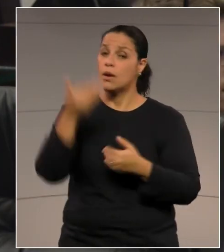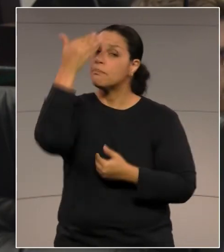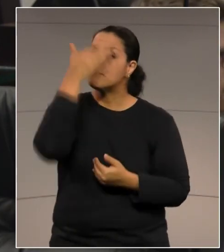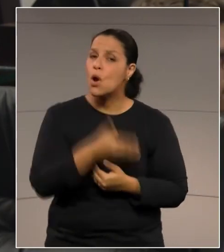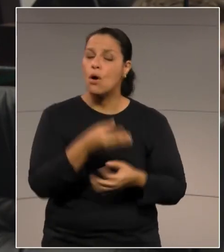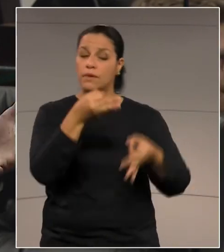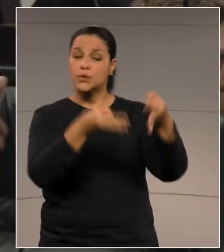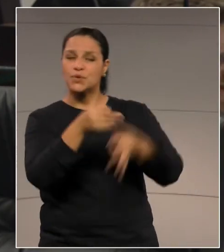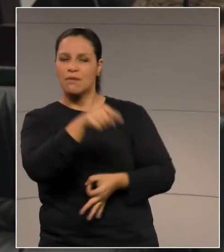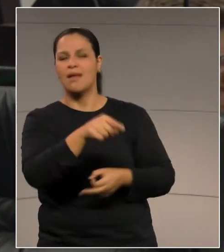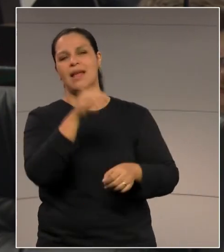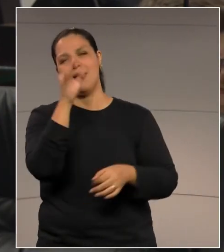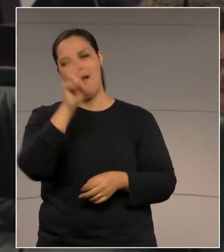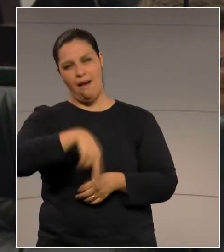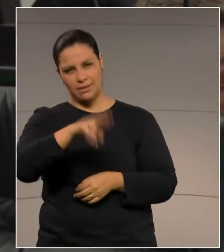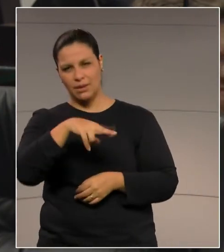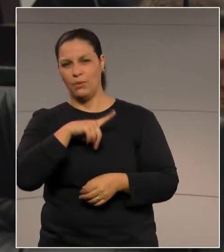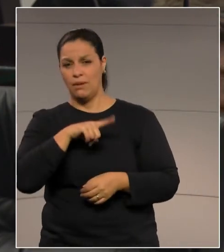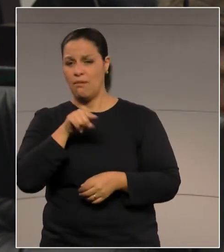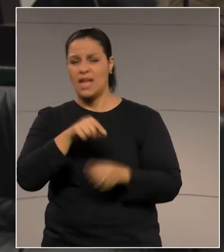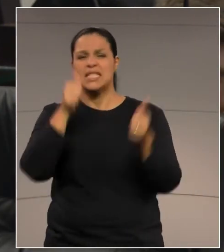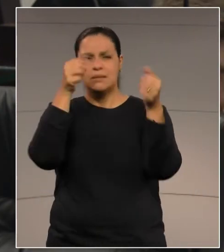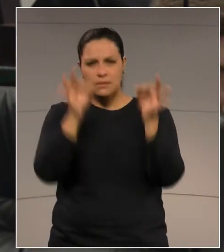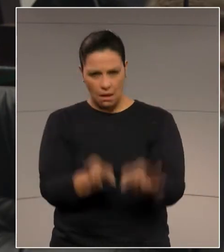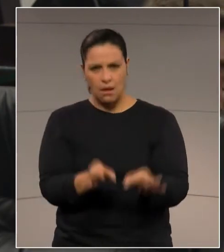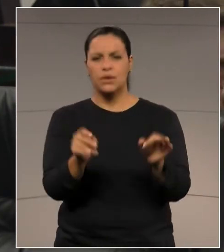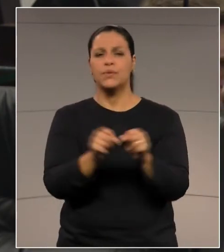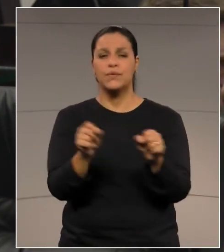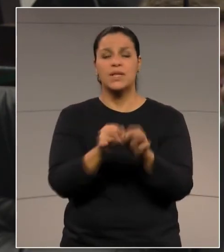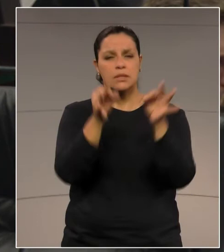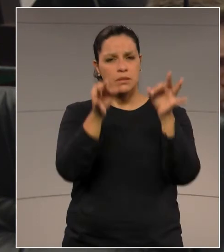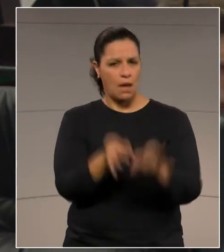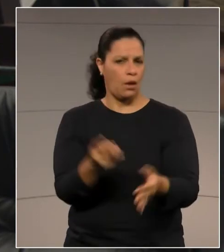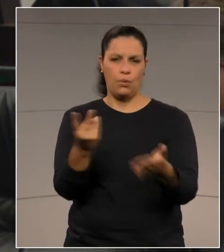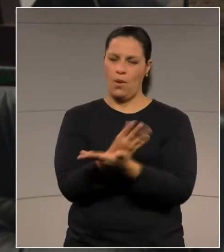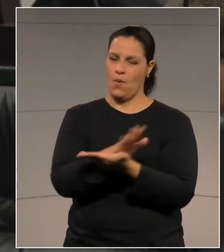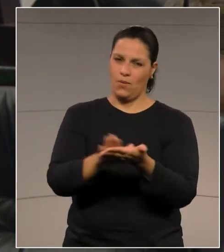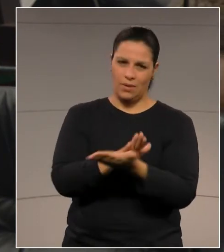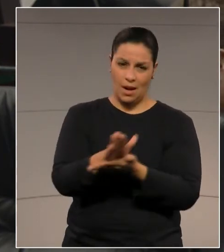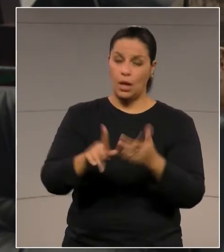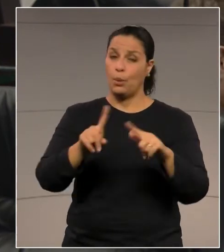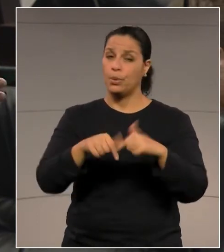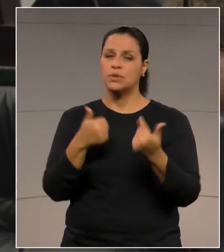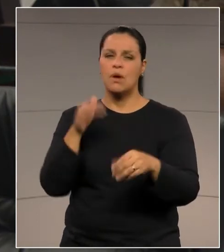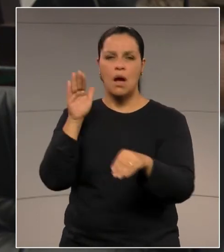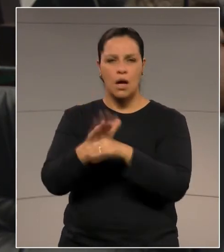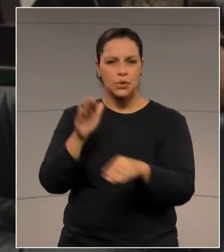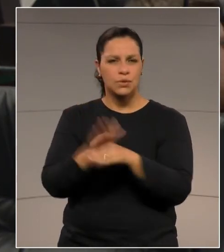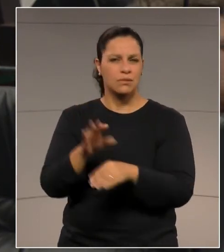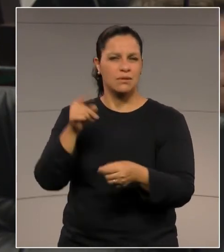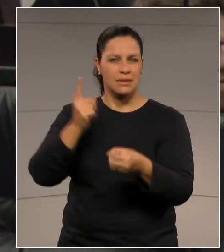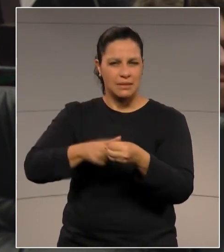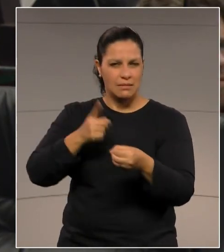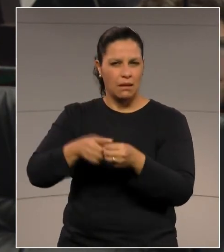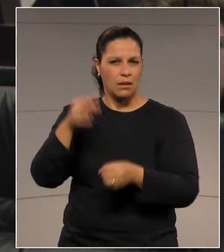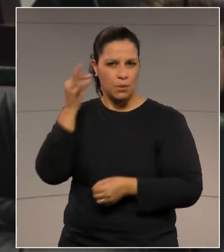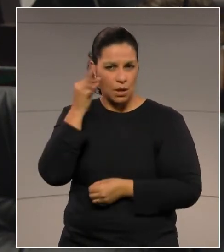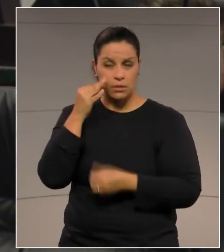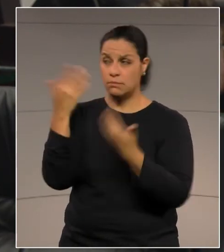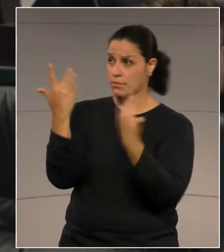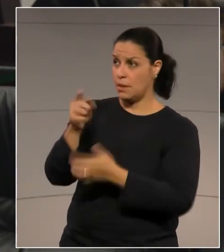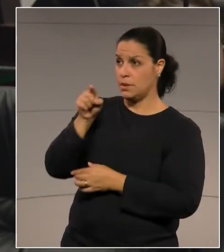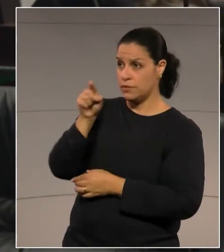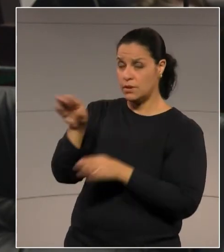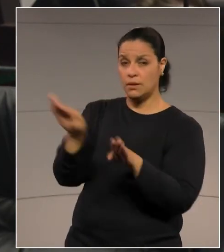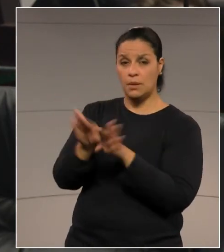uma vez, na justiça, que ele tinha razão, que ele estava do lado certo, e que ele fez muito pela cidade de Ponta Grossa. Parabéns ao seu pai, a você e